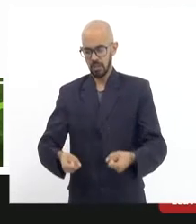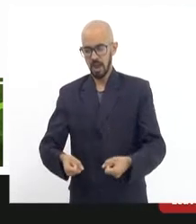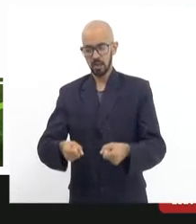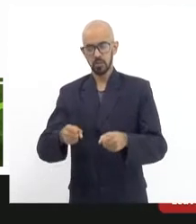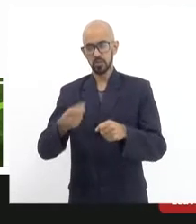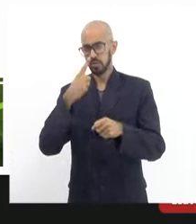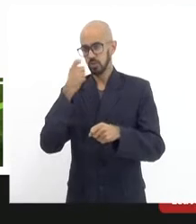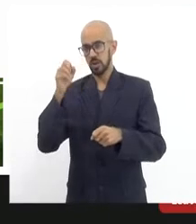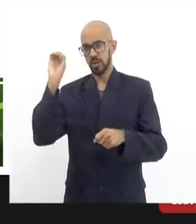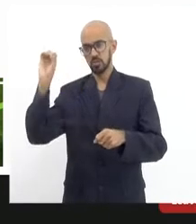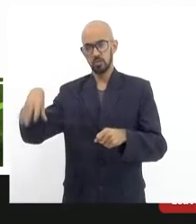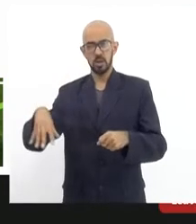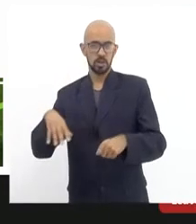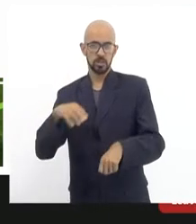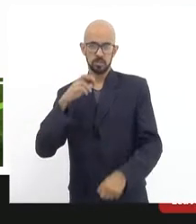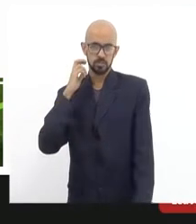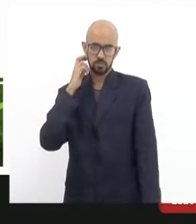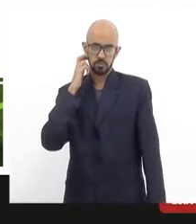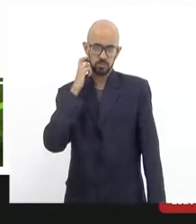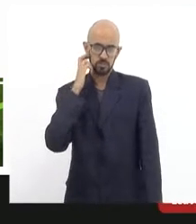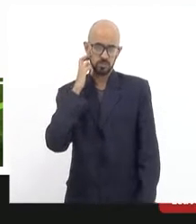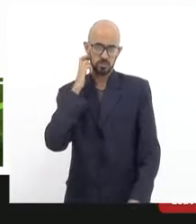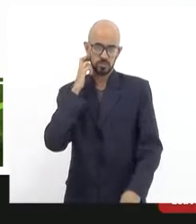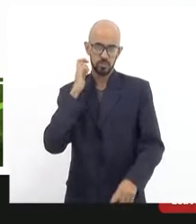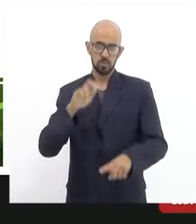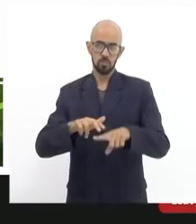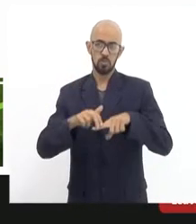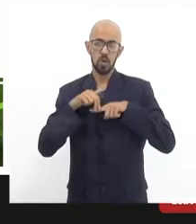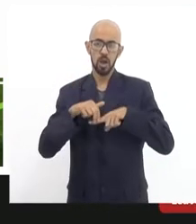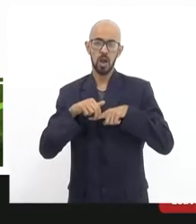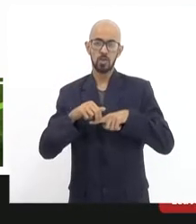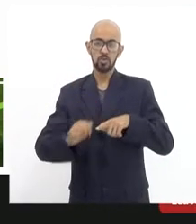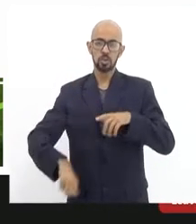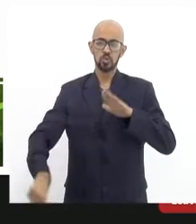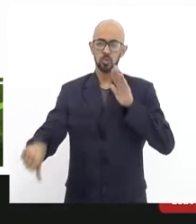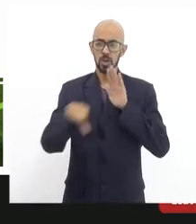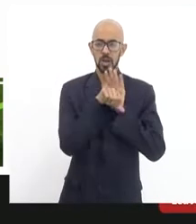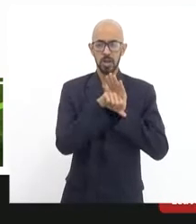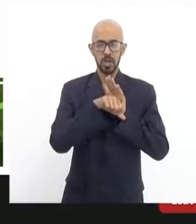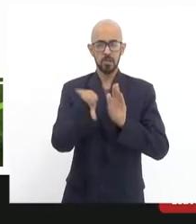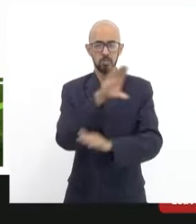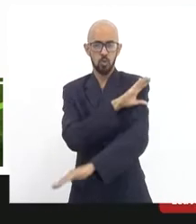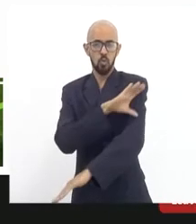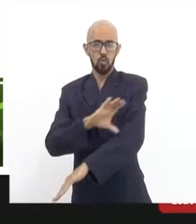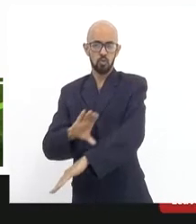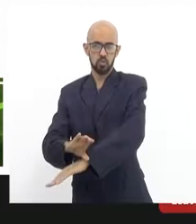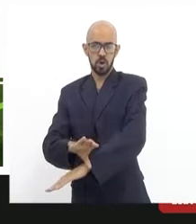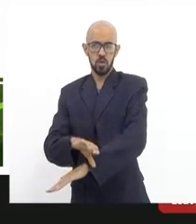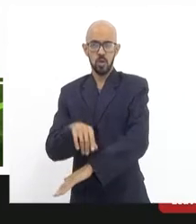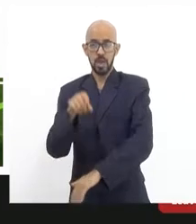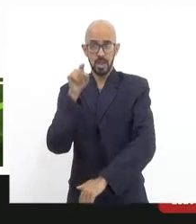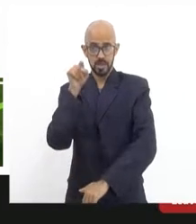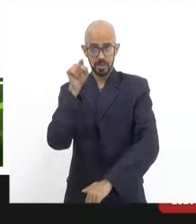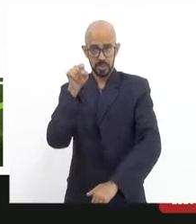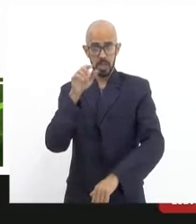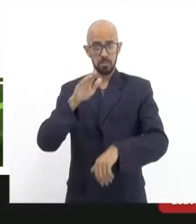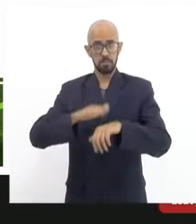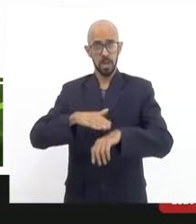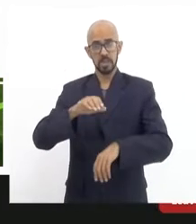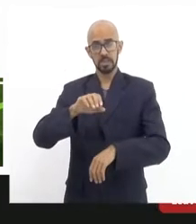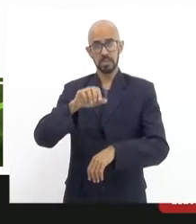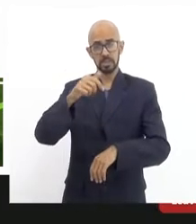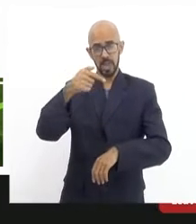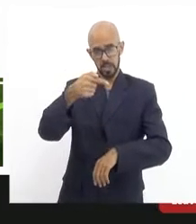por conta de um crime cultural, esse e mais sete iguais a esse, oito